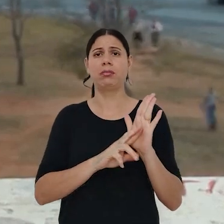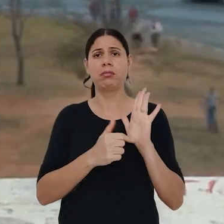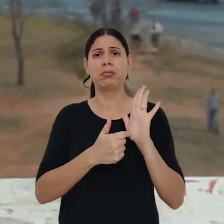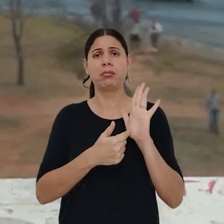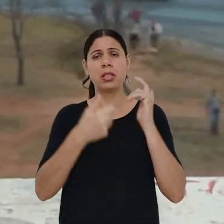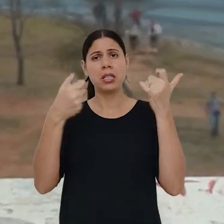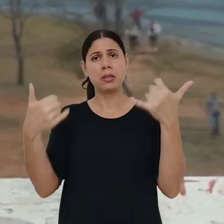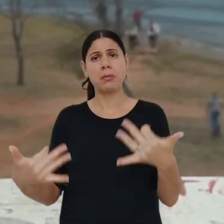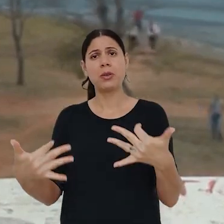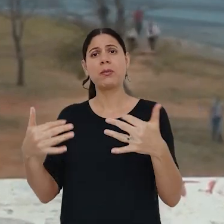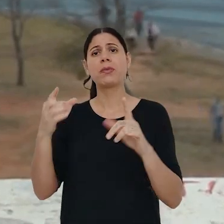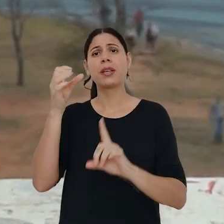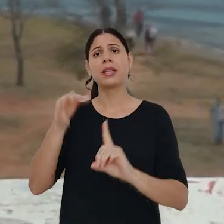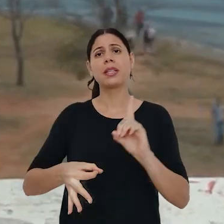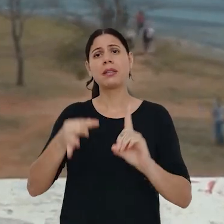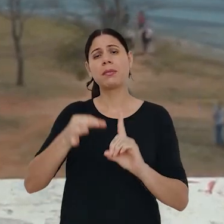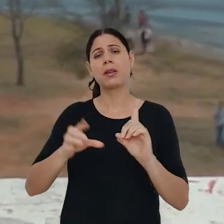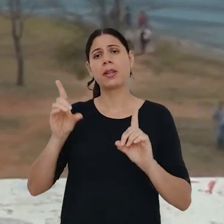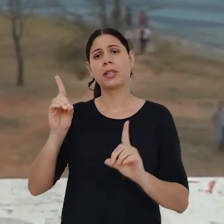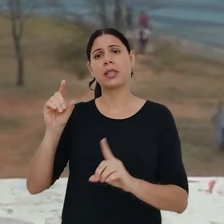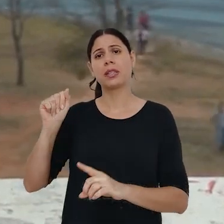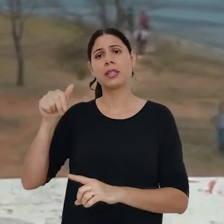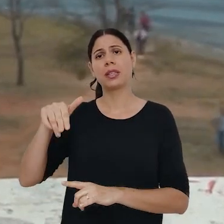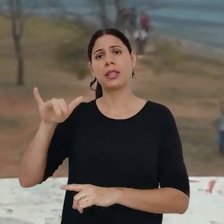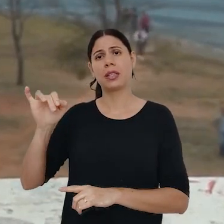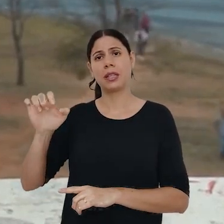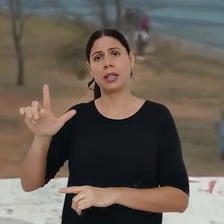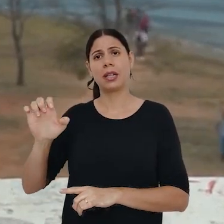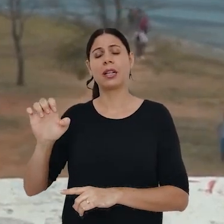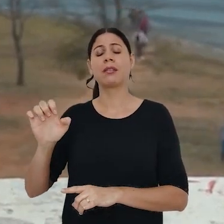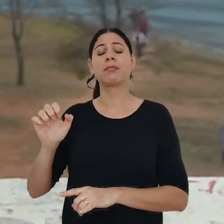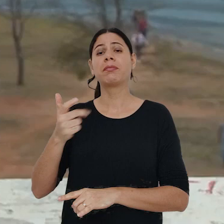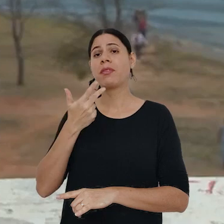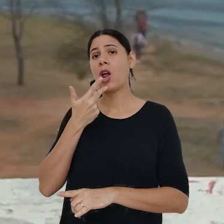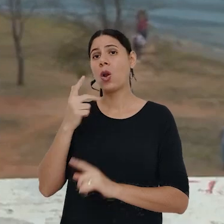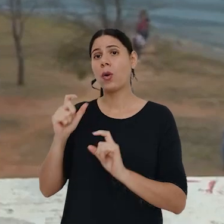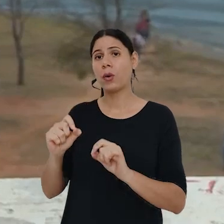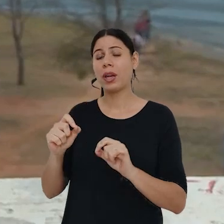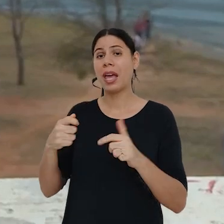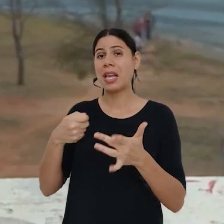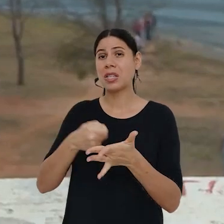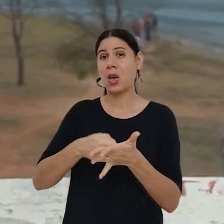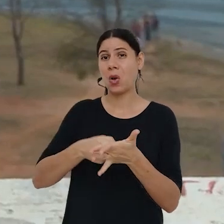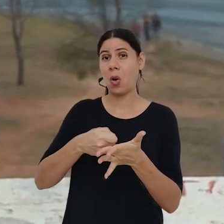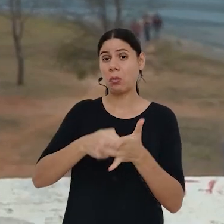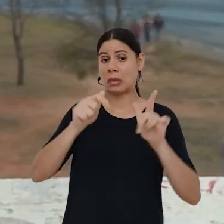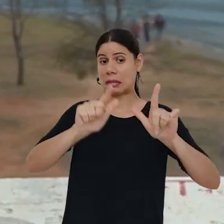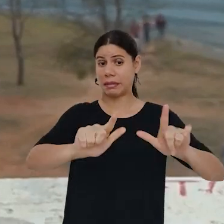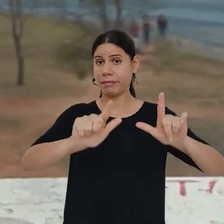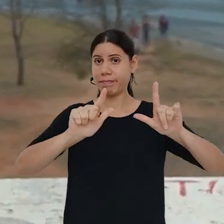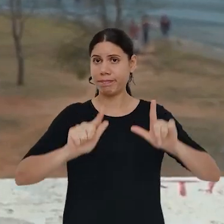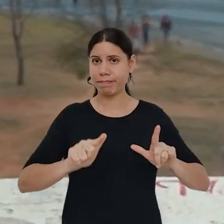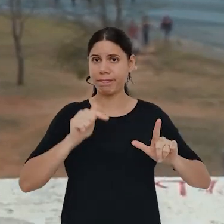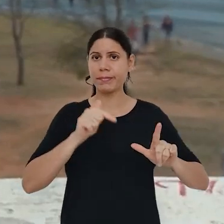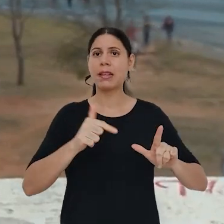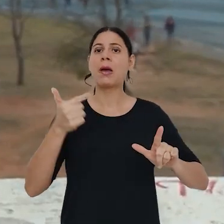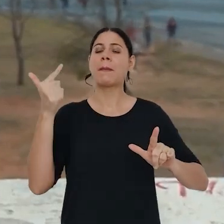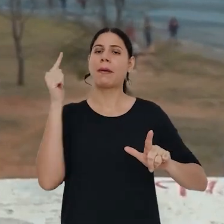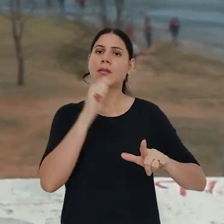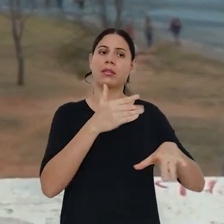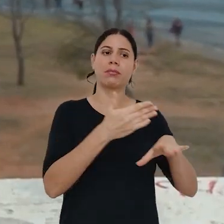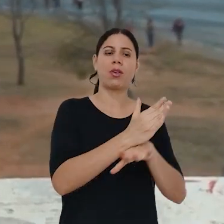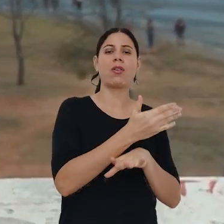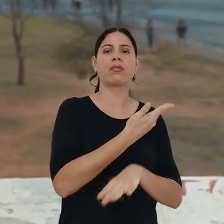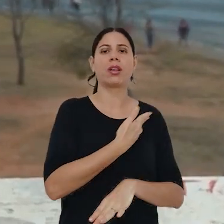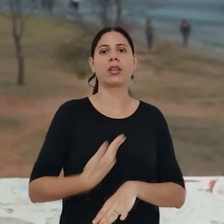processo no TRF1, desembargadora federal Daniele Maranhão. Para a magistrada, o requisito da titulação exigido para a